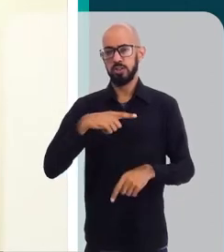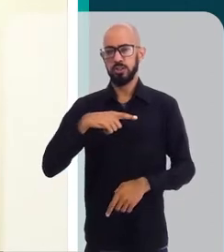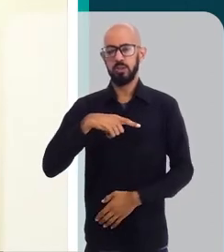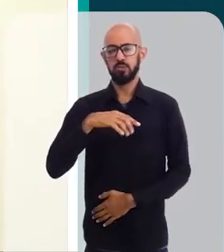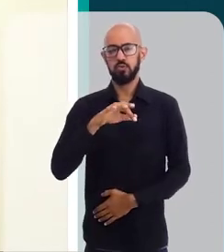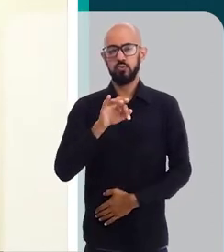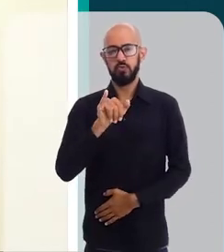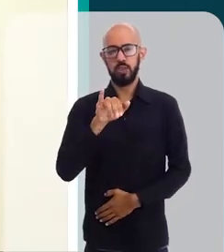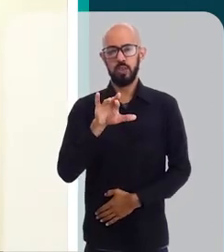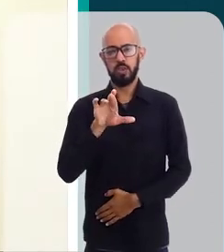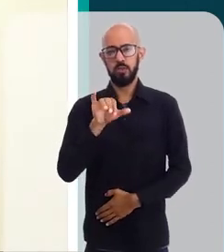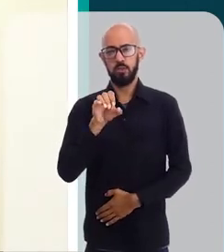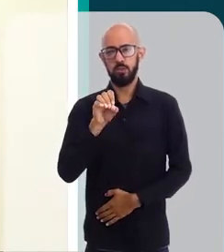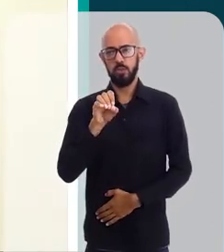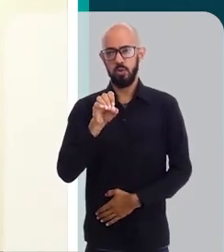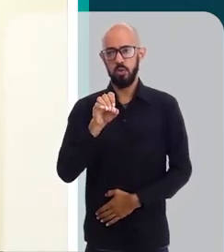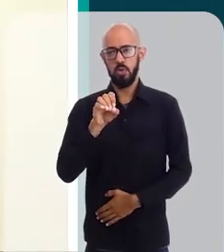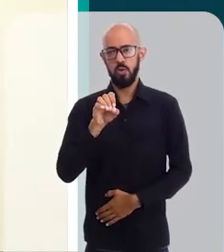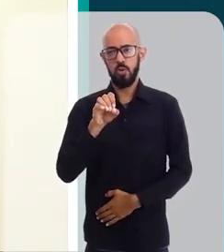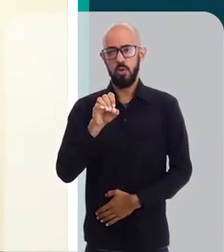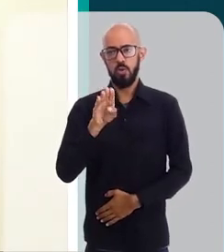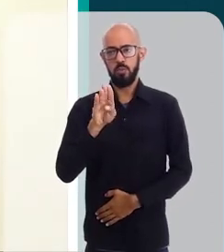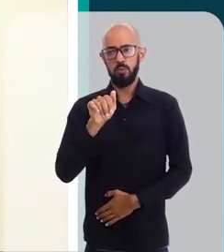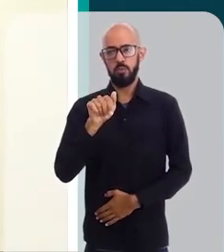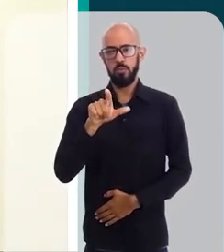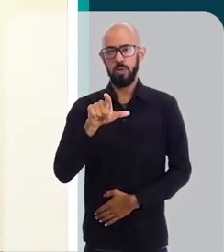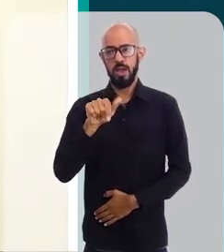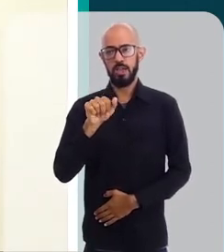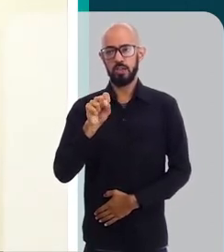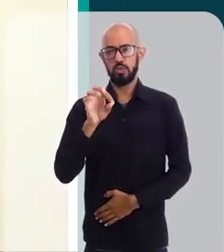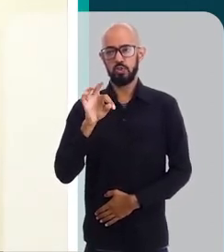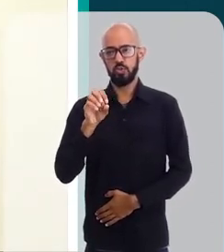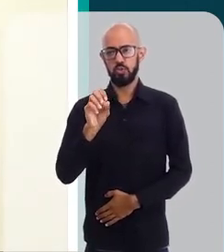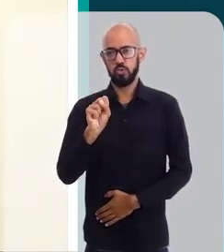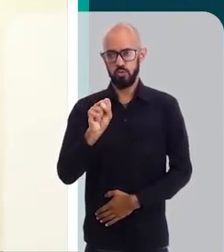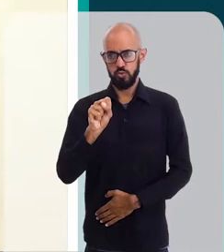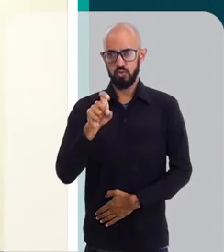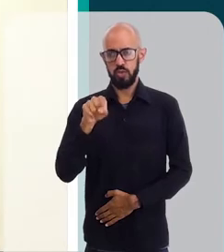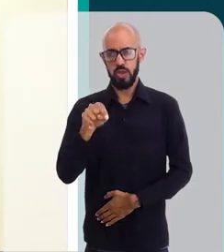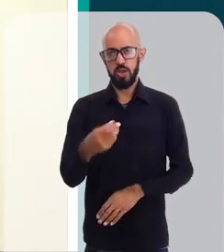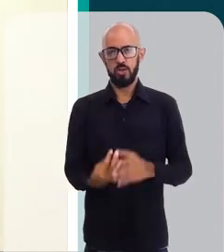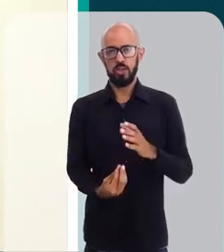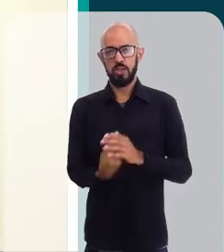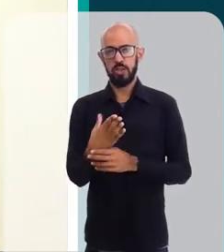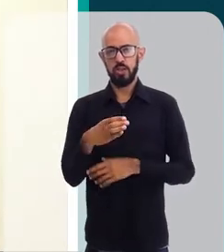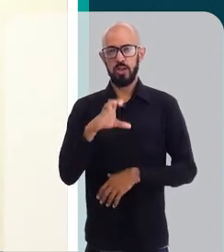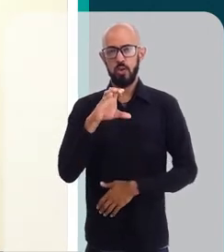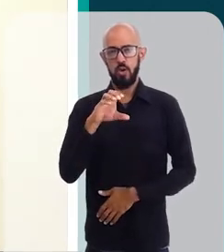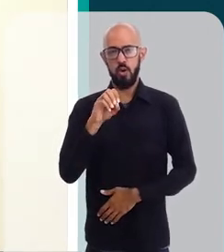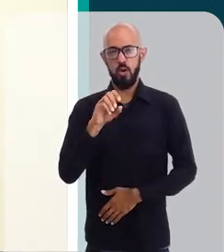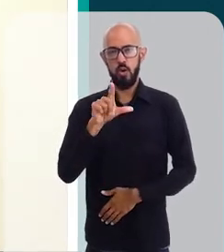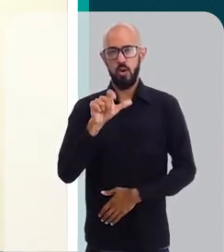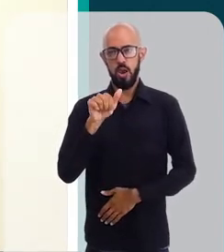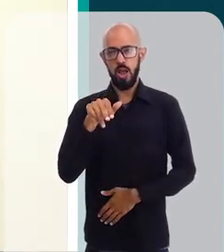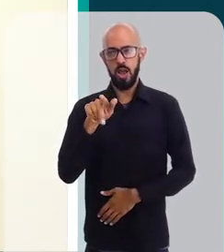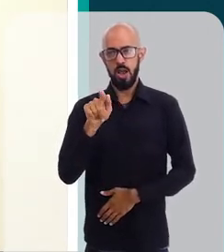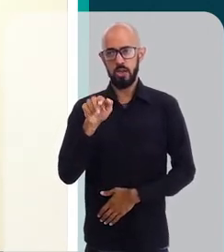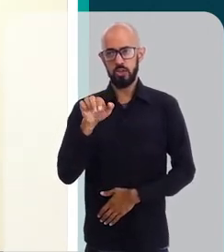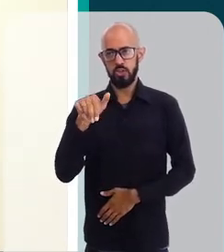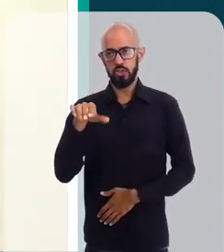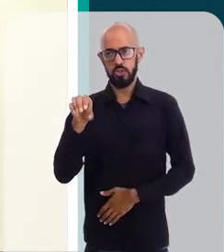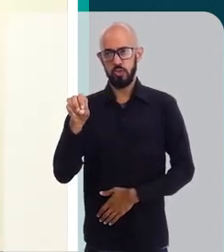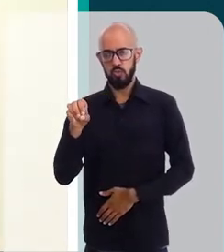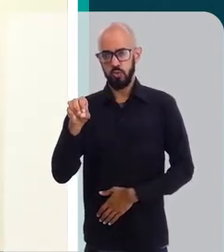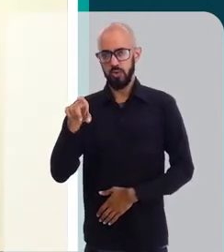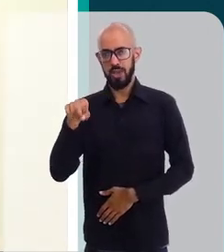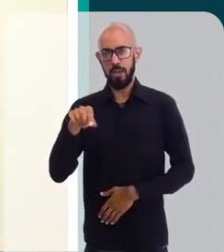fibroblastos, o nome é complicado, mas é que são células que produzem o colágeno, que eles são um pouquinho